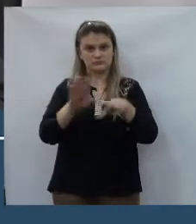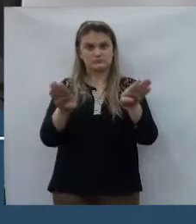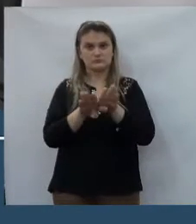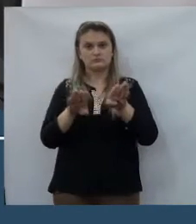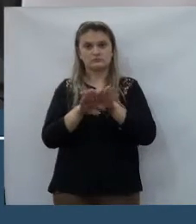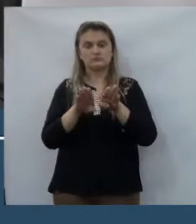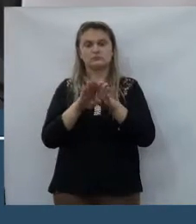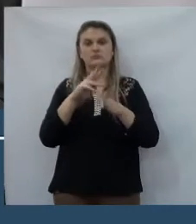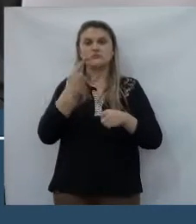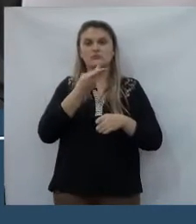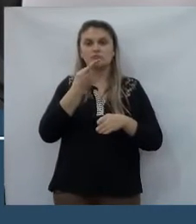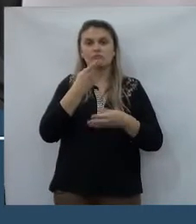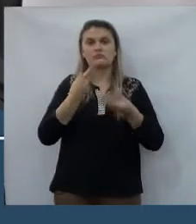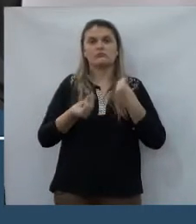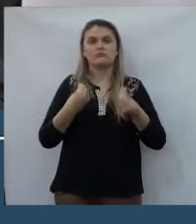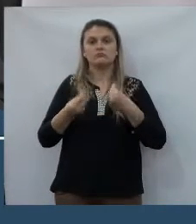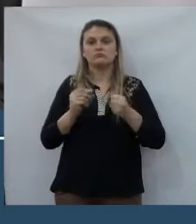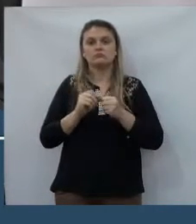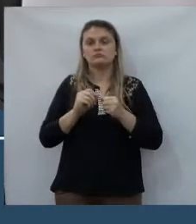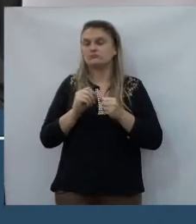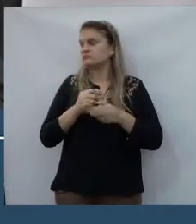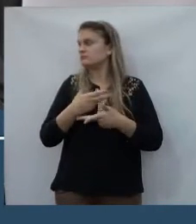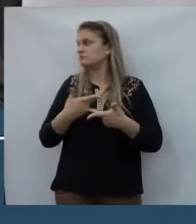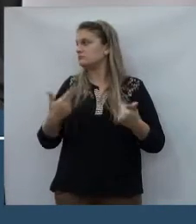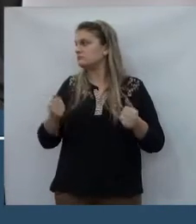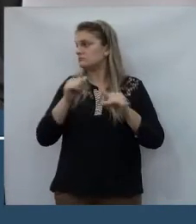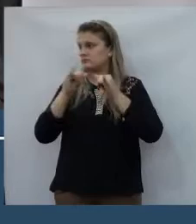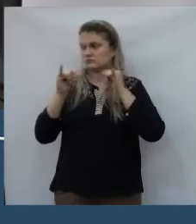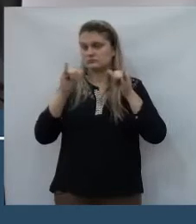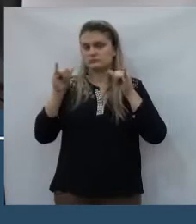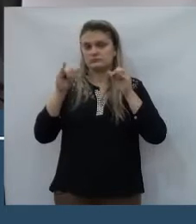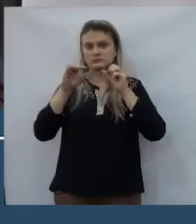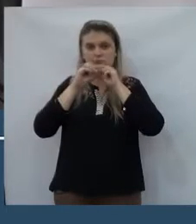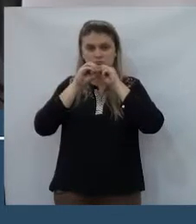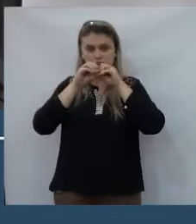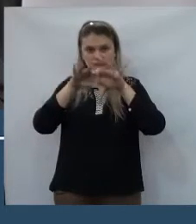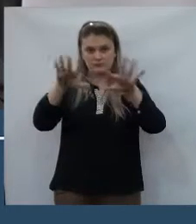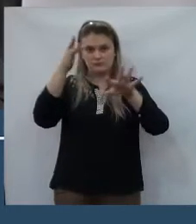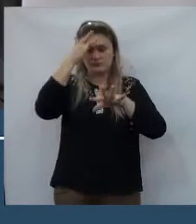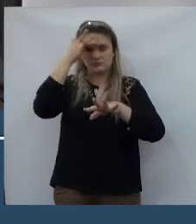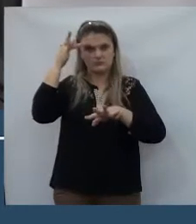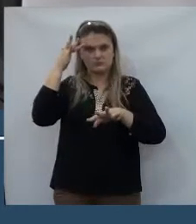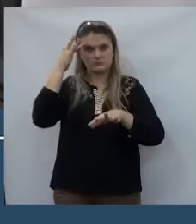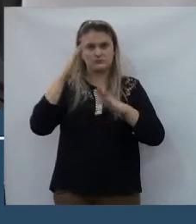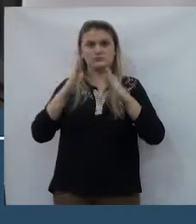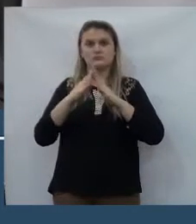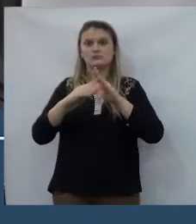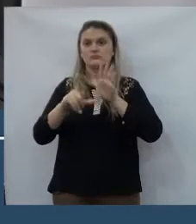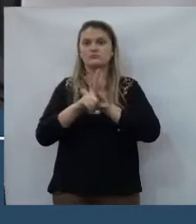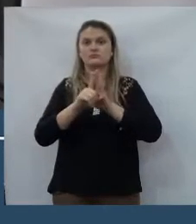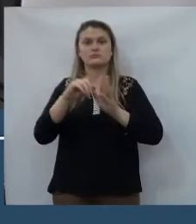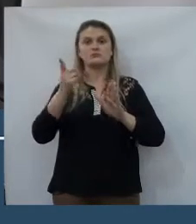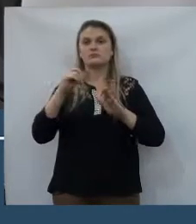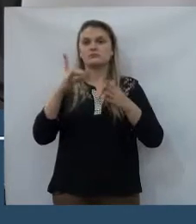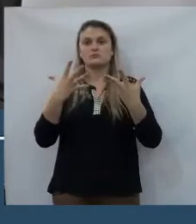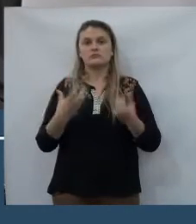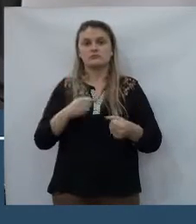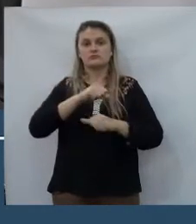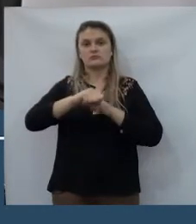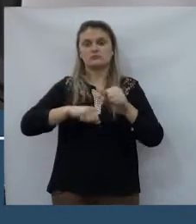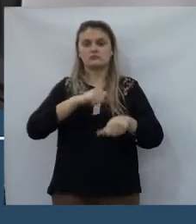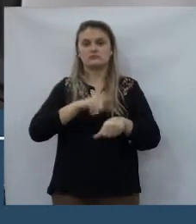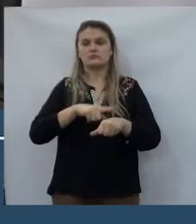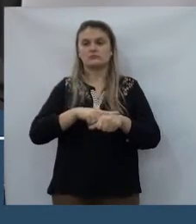da imprensa, a divulgar à população que essa casa de leis não é favorável à